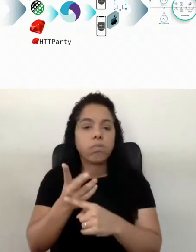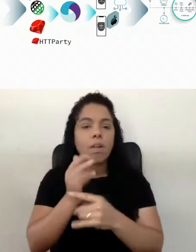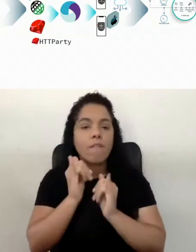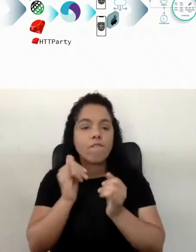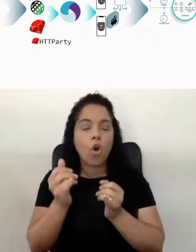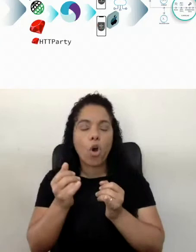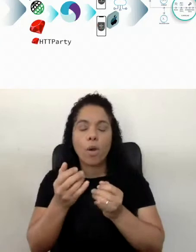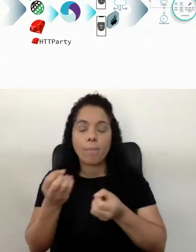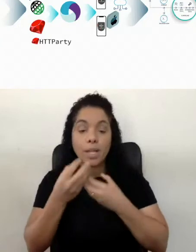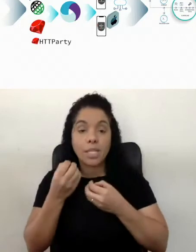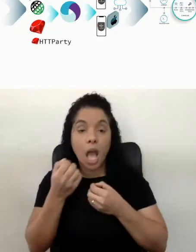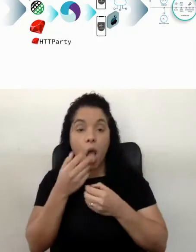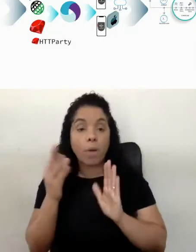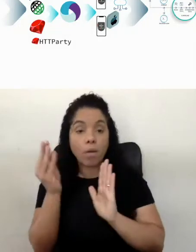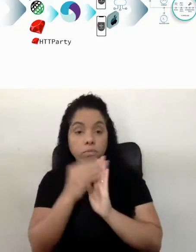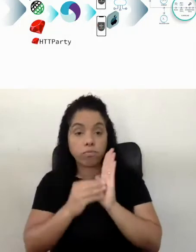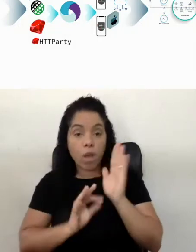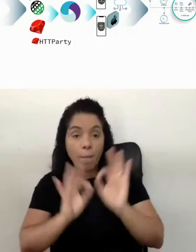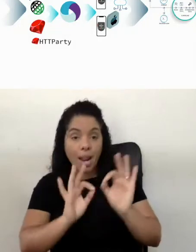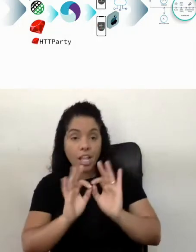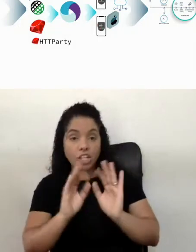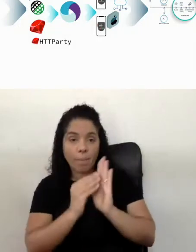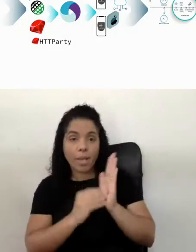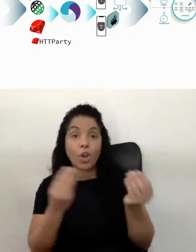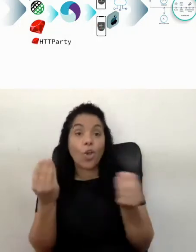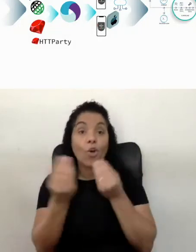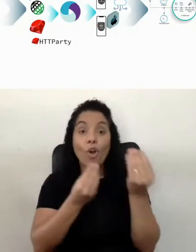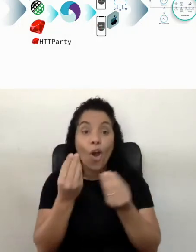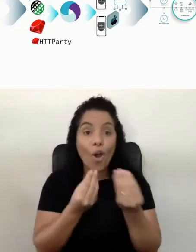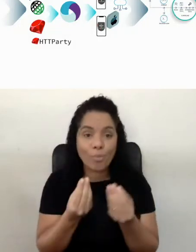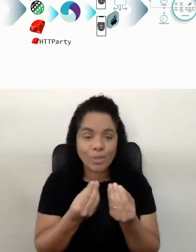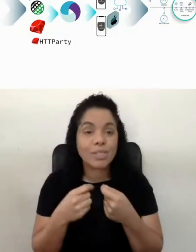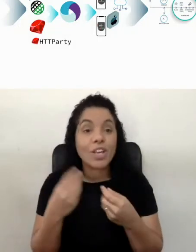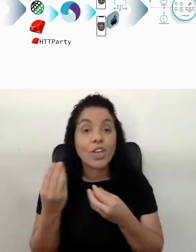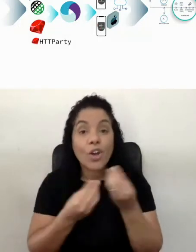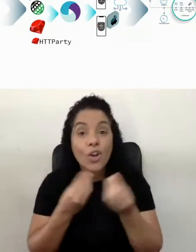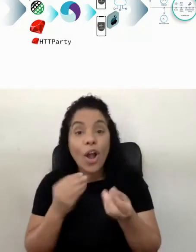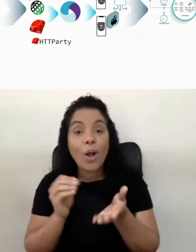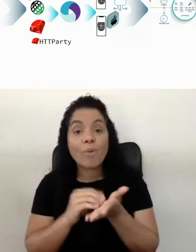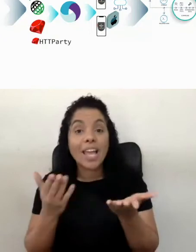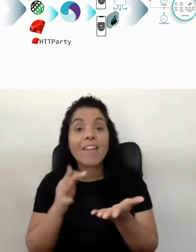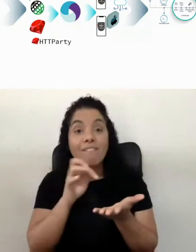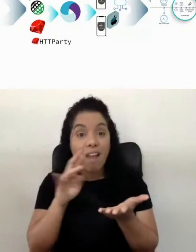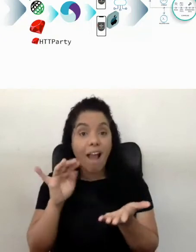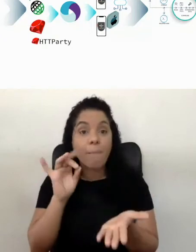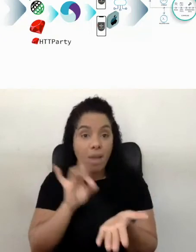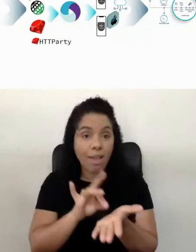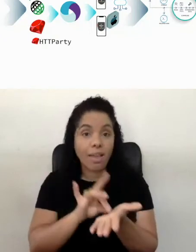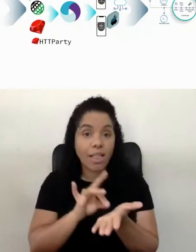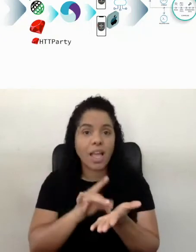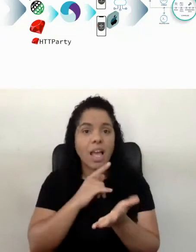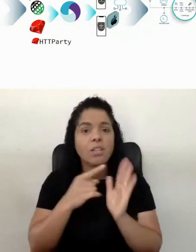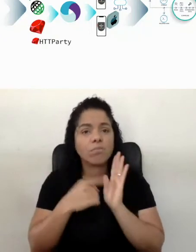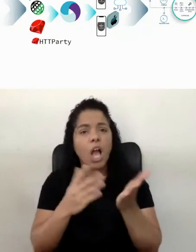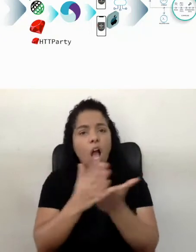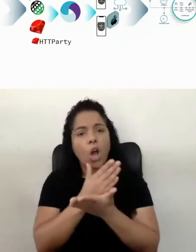montar meu planejamento, mas como eu vou fazer, né? Agora, o como. Eu preciso agora do como de ferramental, de fato, né? Então, aqui eu trouxe algumas